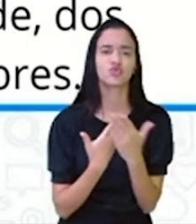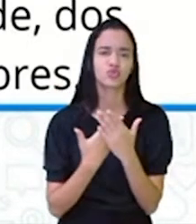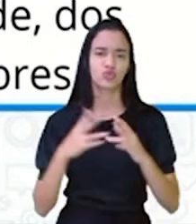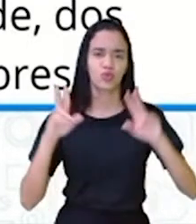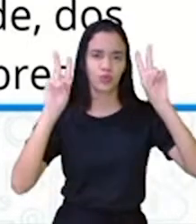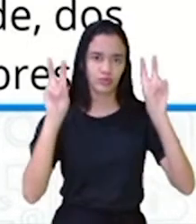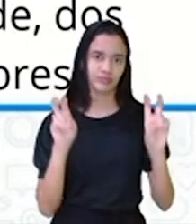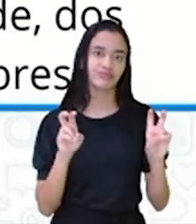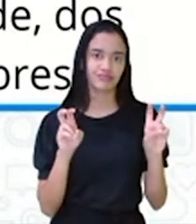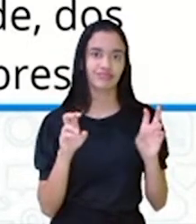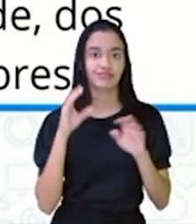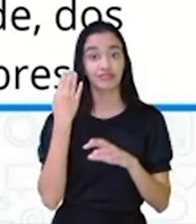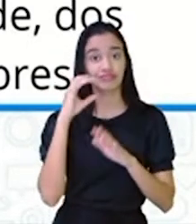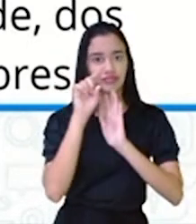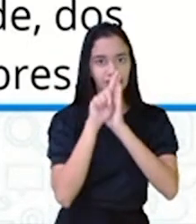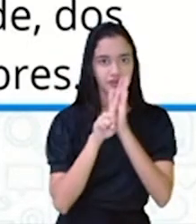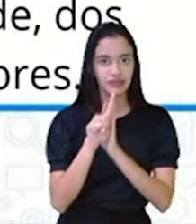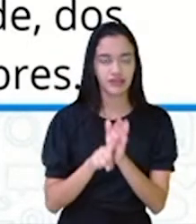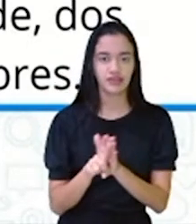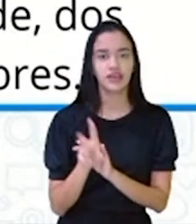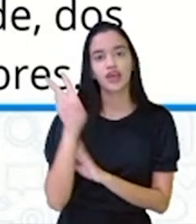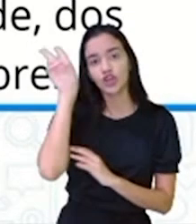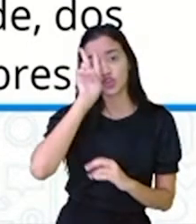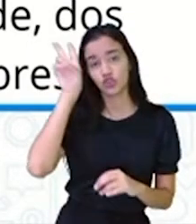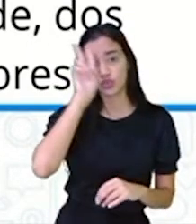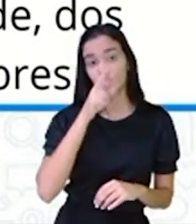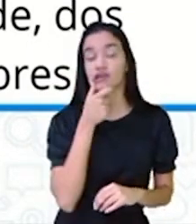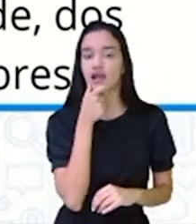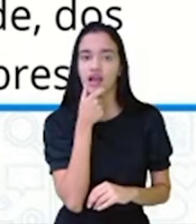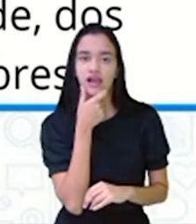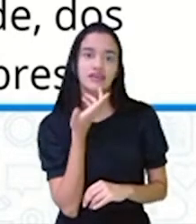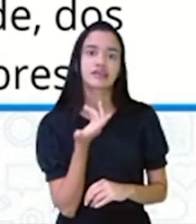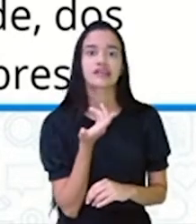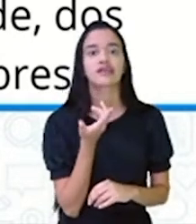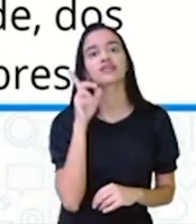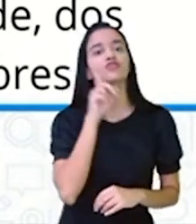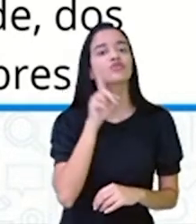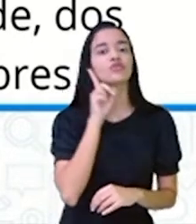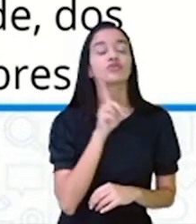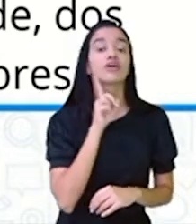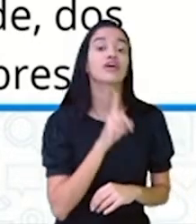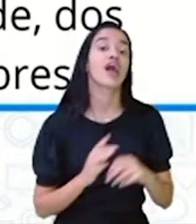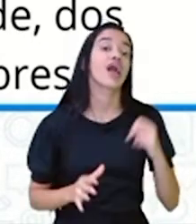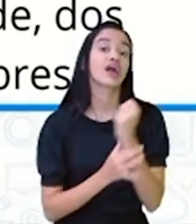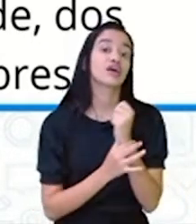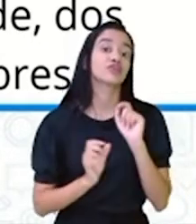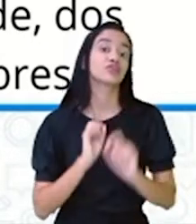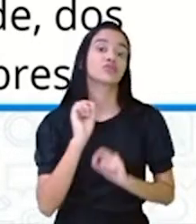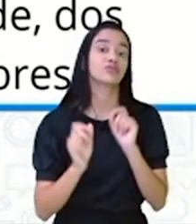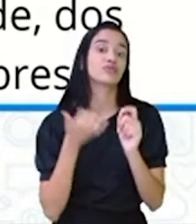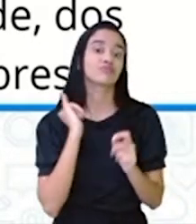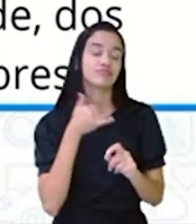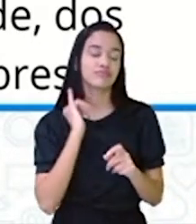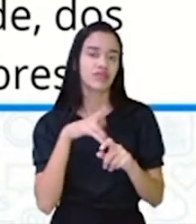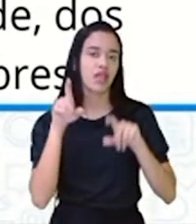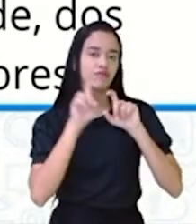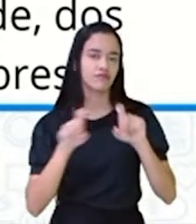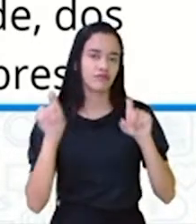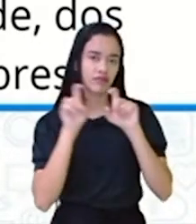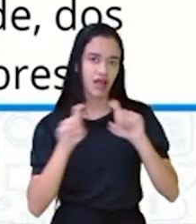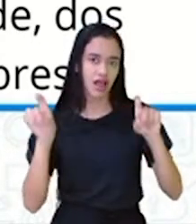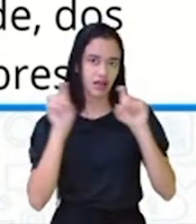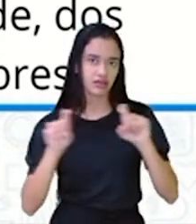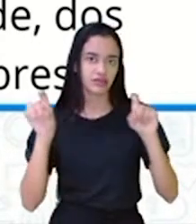assunto, estudos científicos. Historiadores ingleses, por exemplo, garante que os ditados e provérbios populares